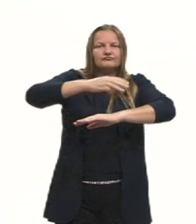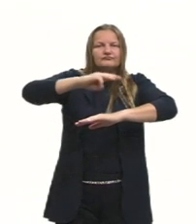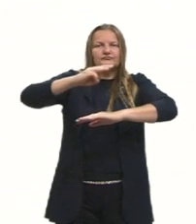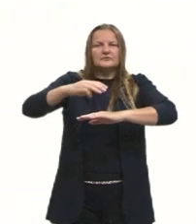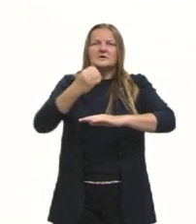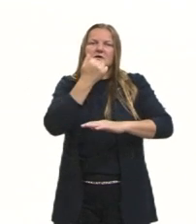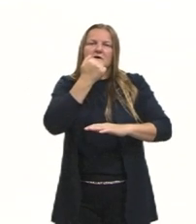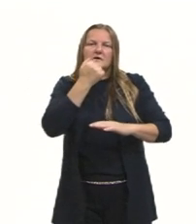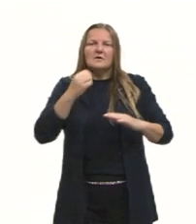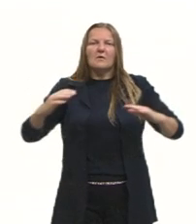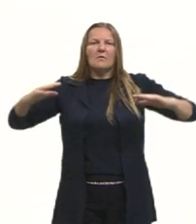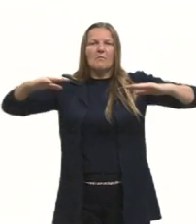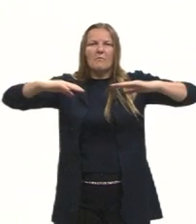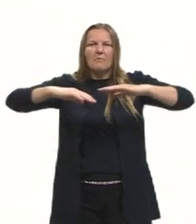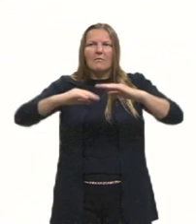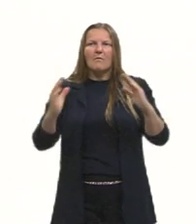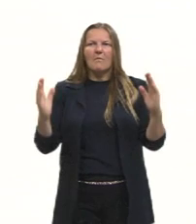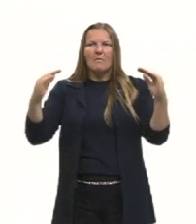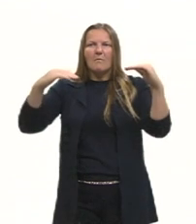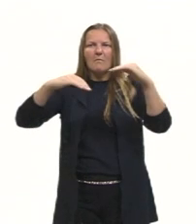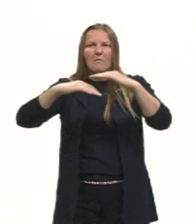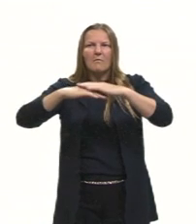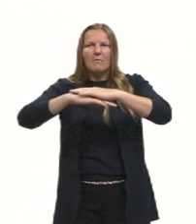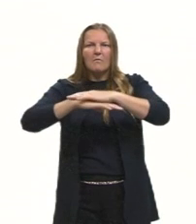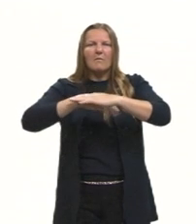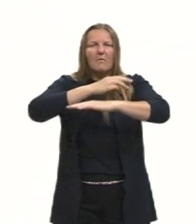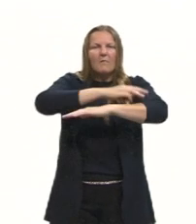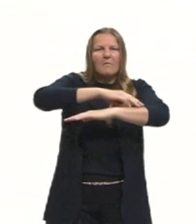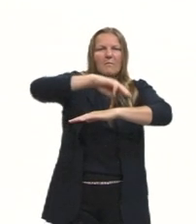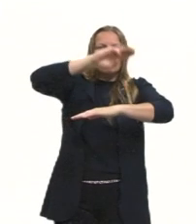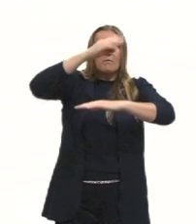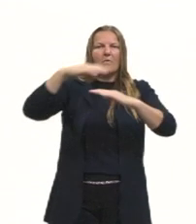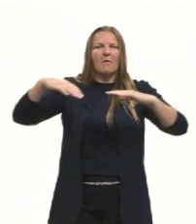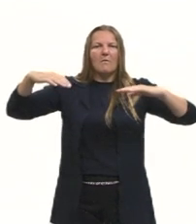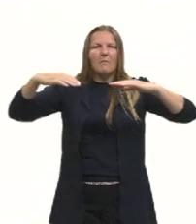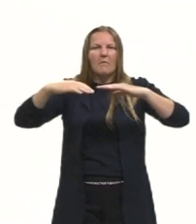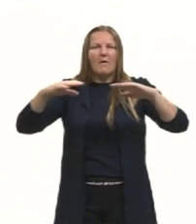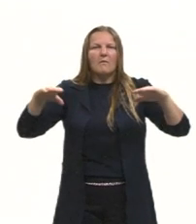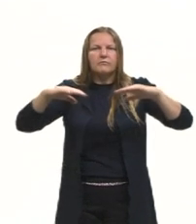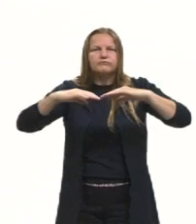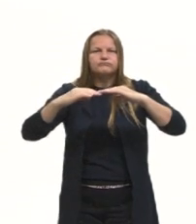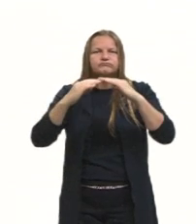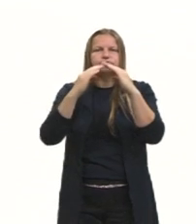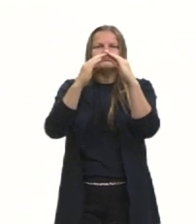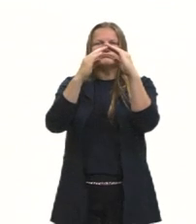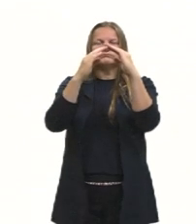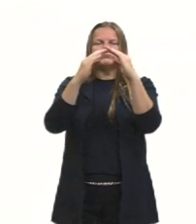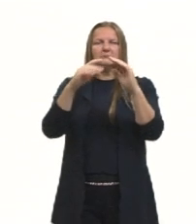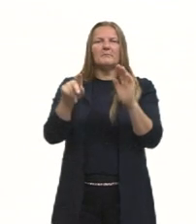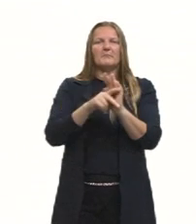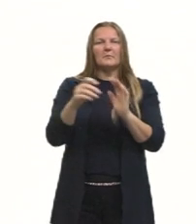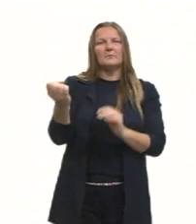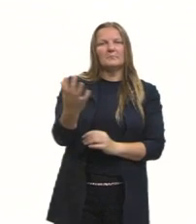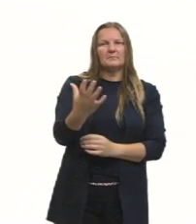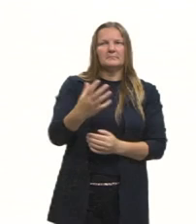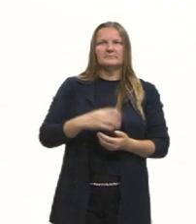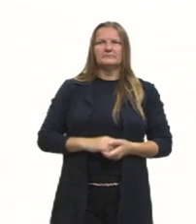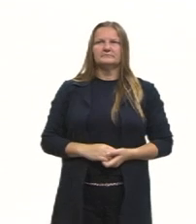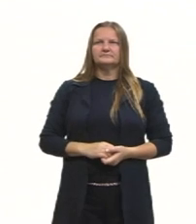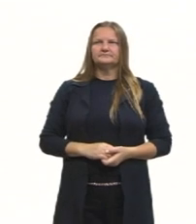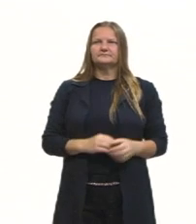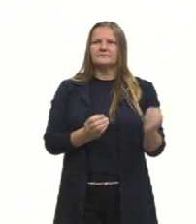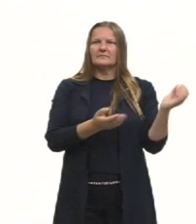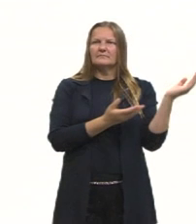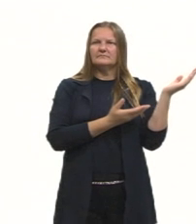dessas cadeias montanhosas, são dobramentos modernos. Vamos passar mais uma aqui, então? E aí